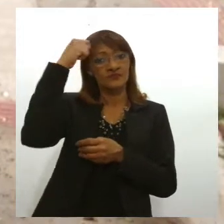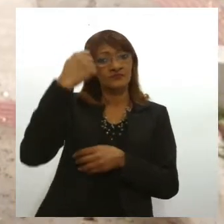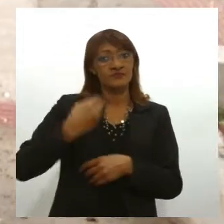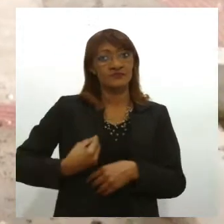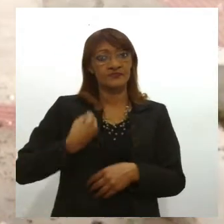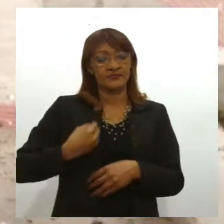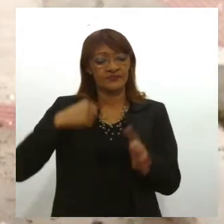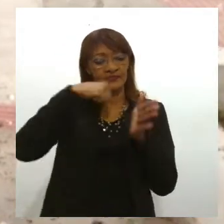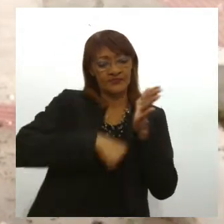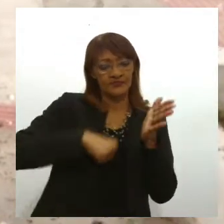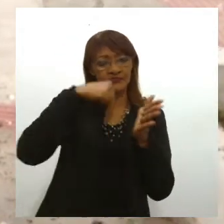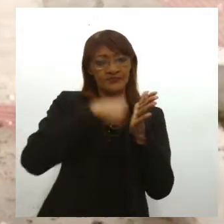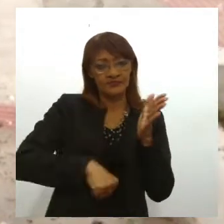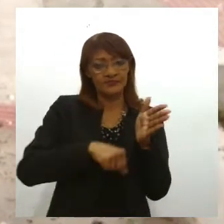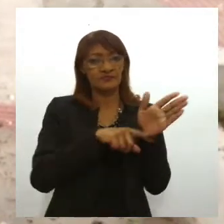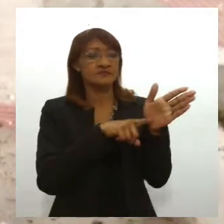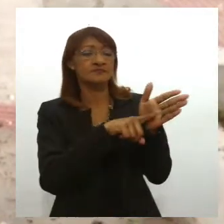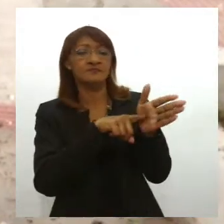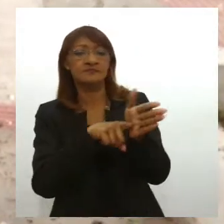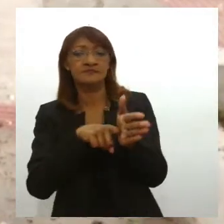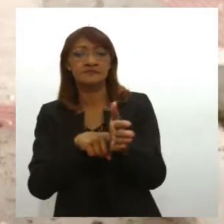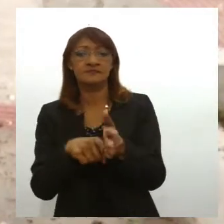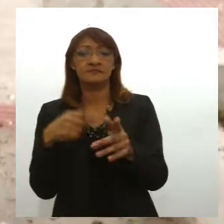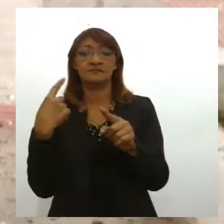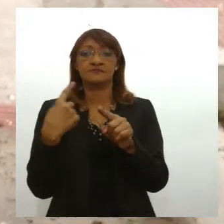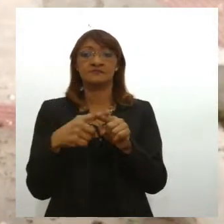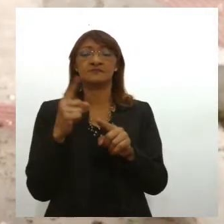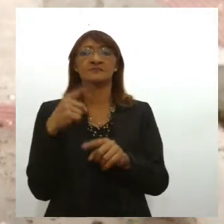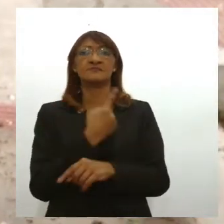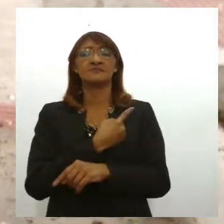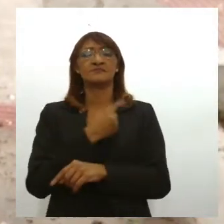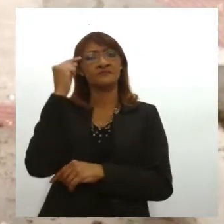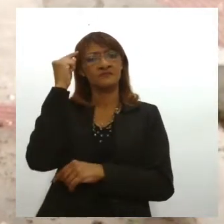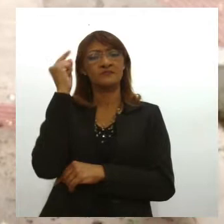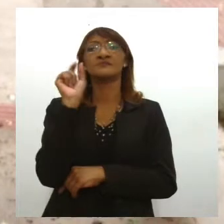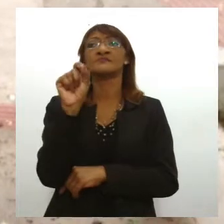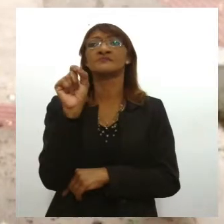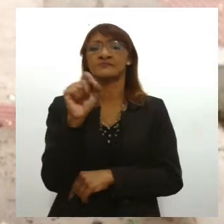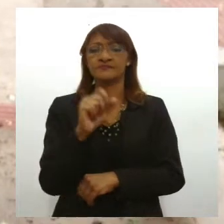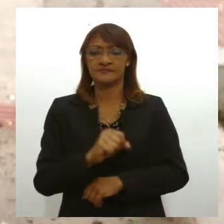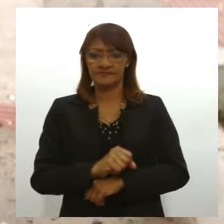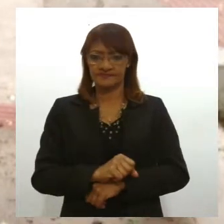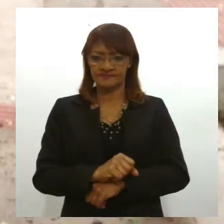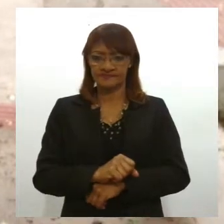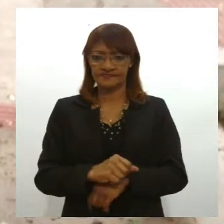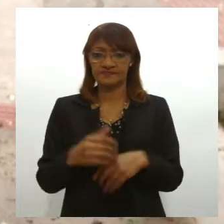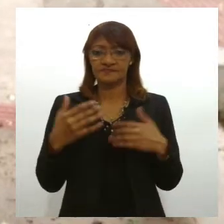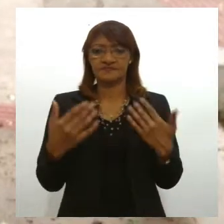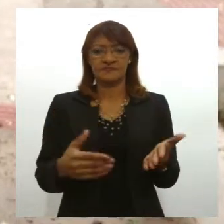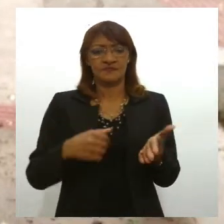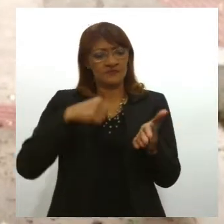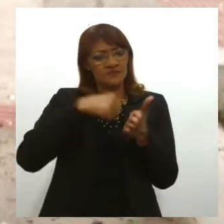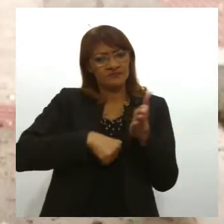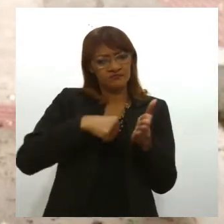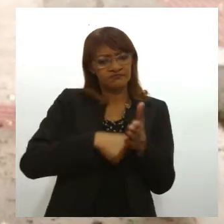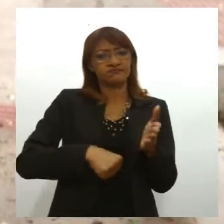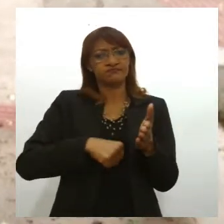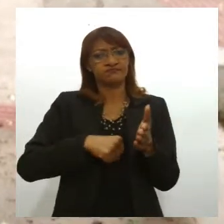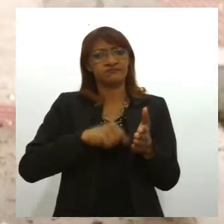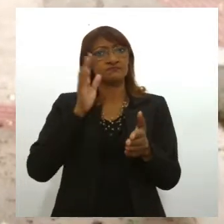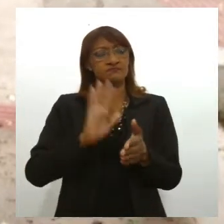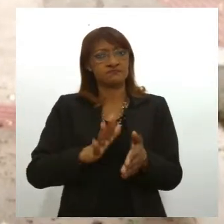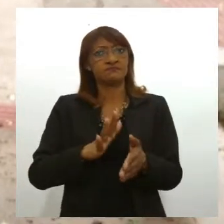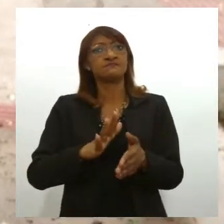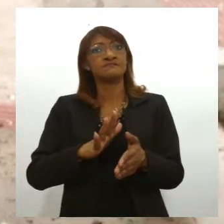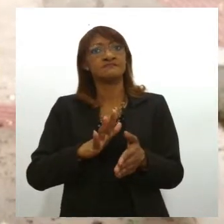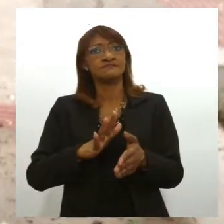militância e estudos. Porque nós imaginamos que a resistência ao racismo estrutural, ela tem